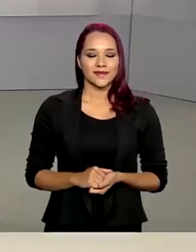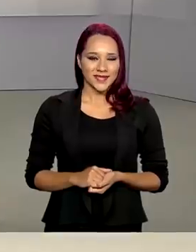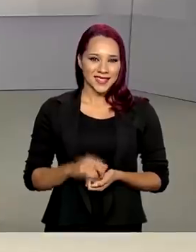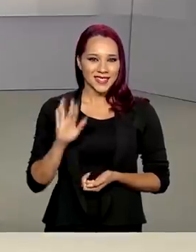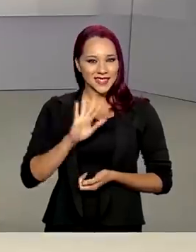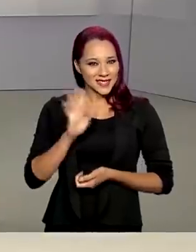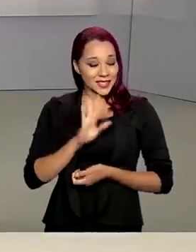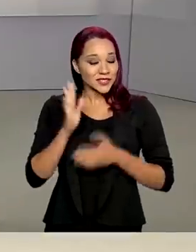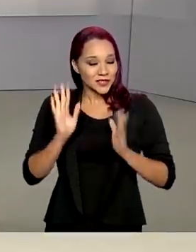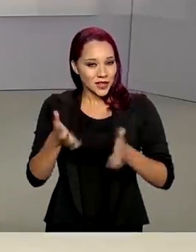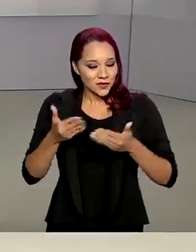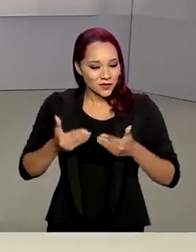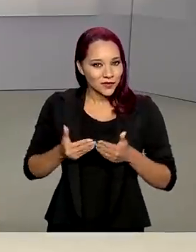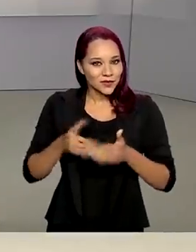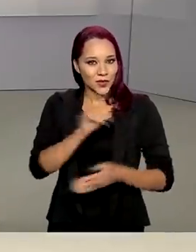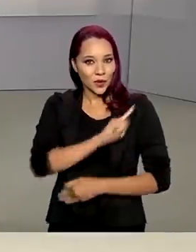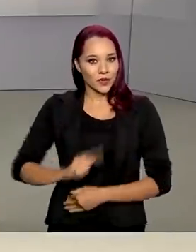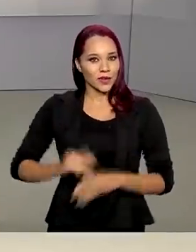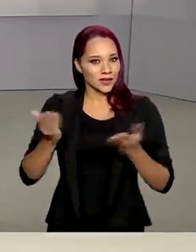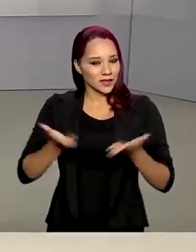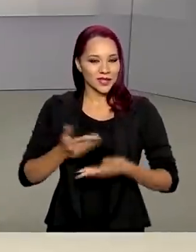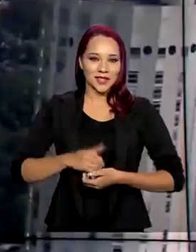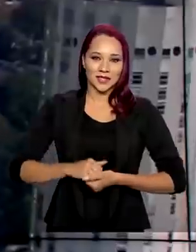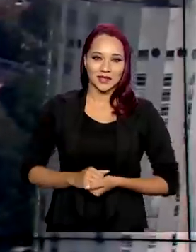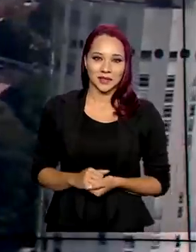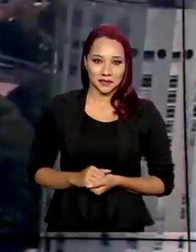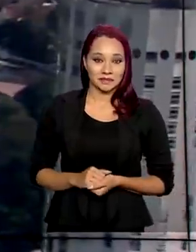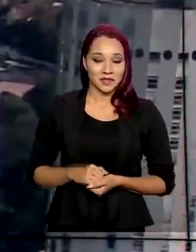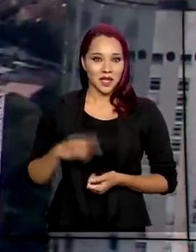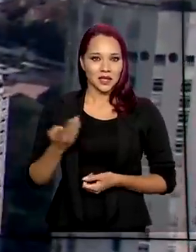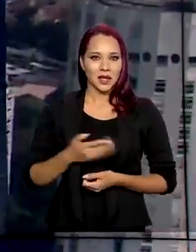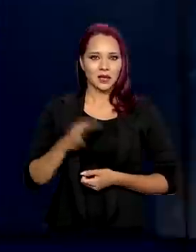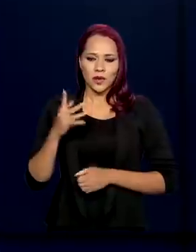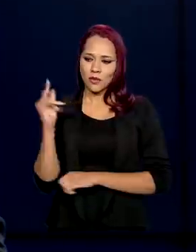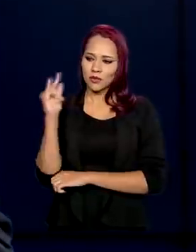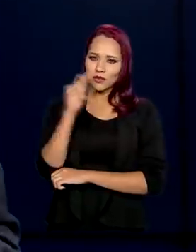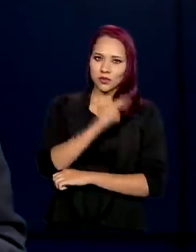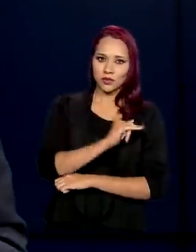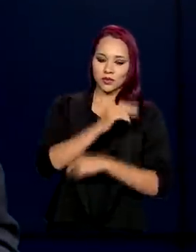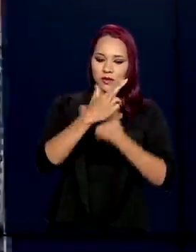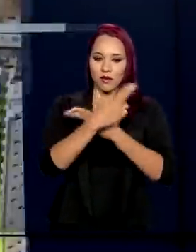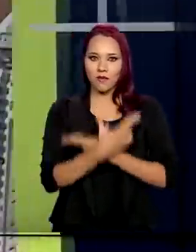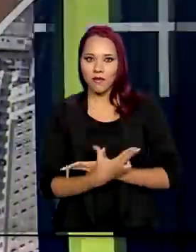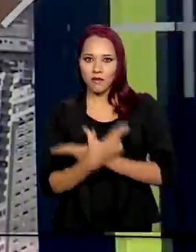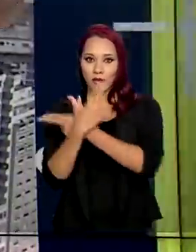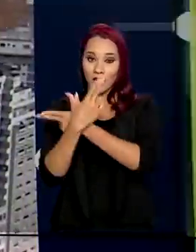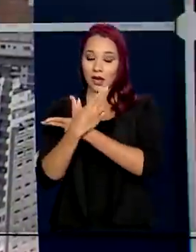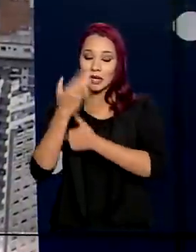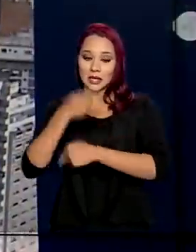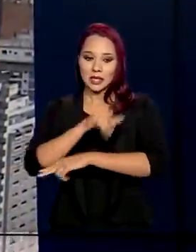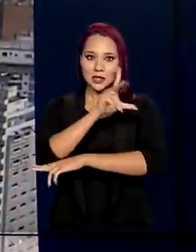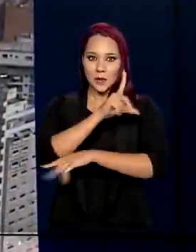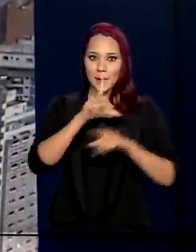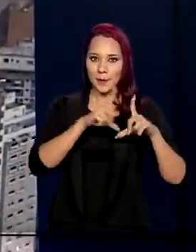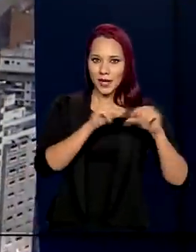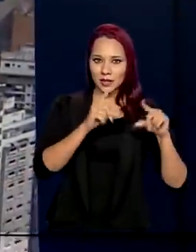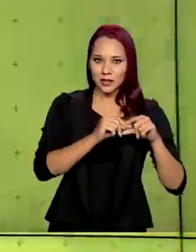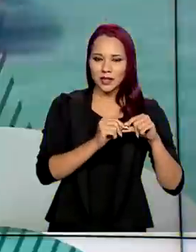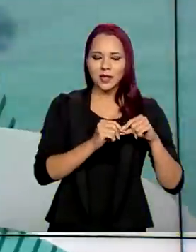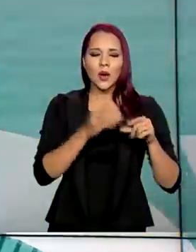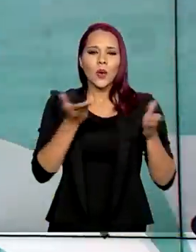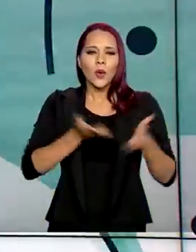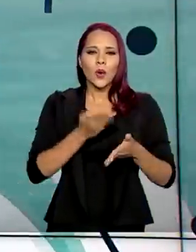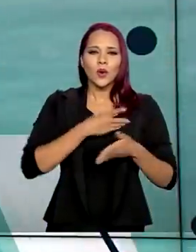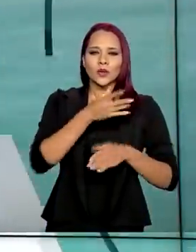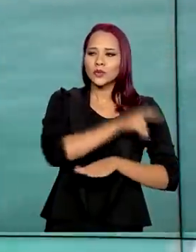Olá, já estamos de volta com o Governo Agora. Uma aeronave da Força Aérea Brasileira, que saiu de Brasília, transportou